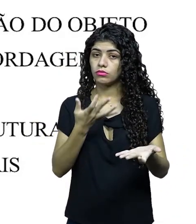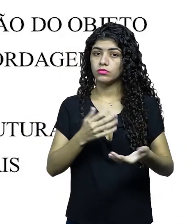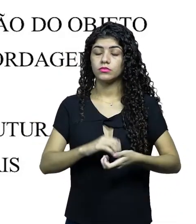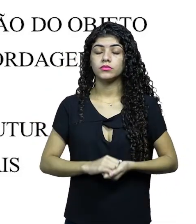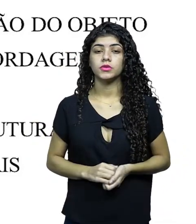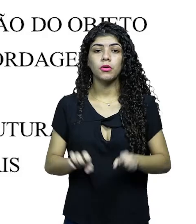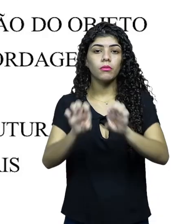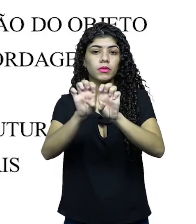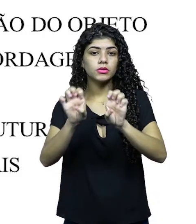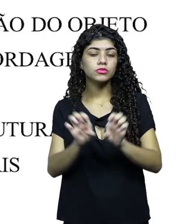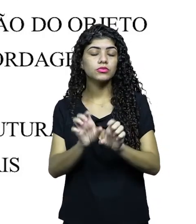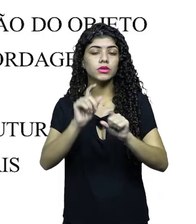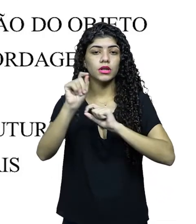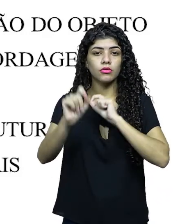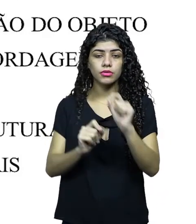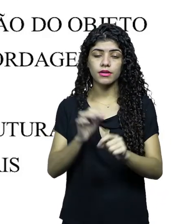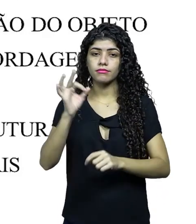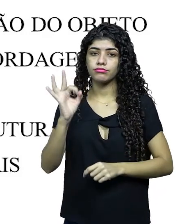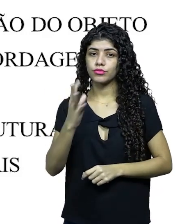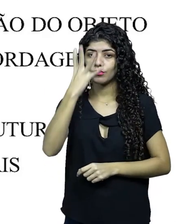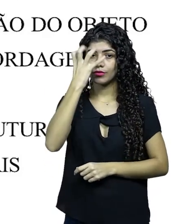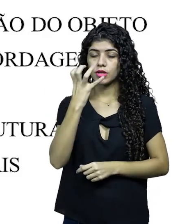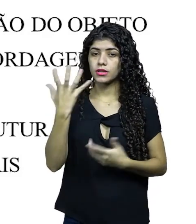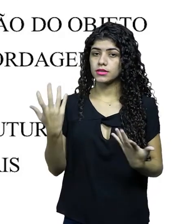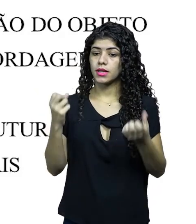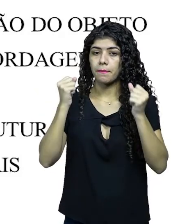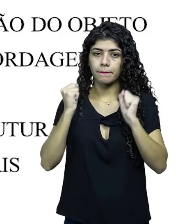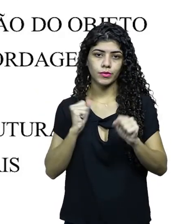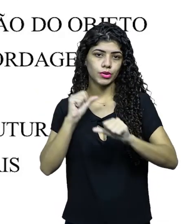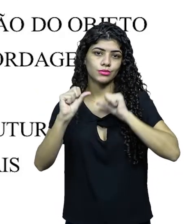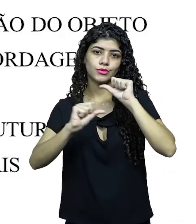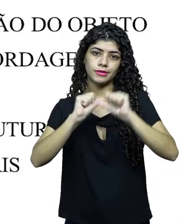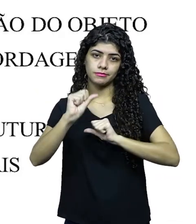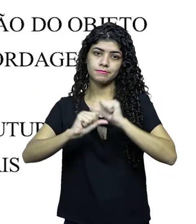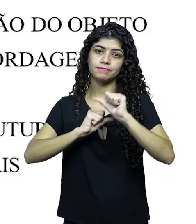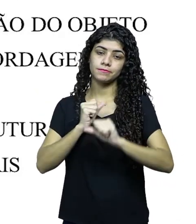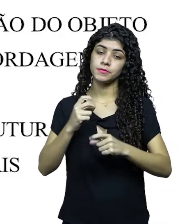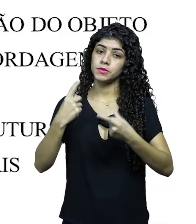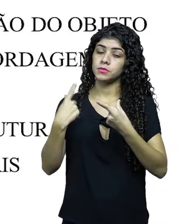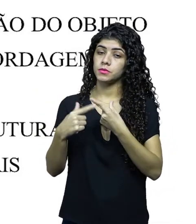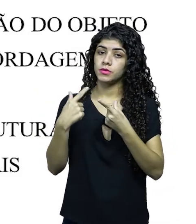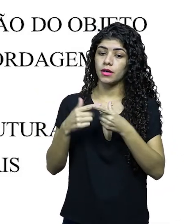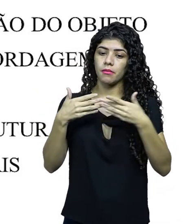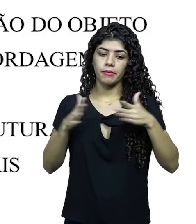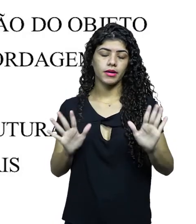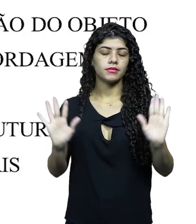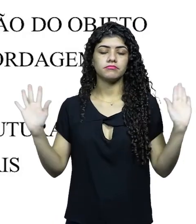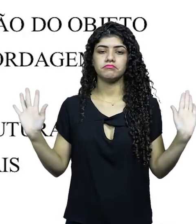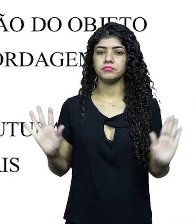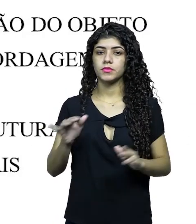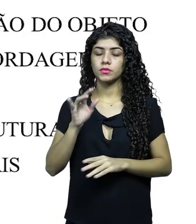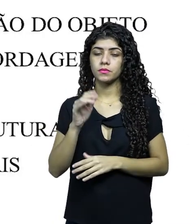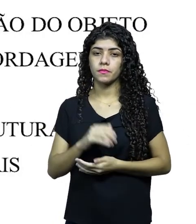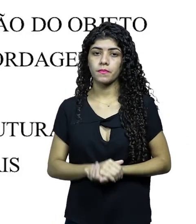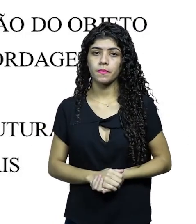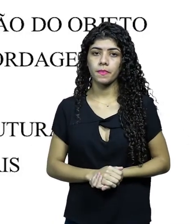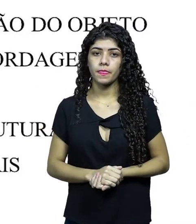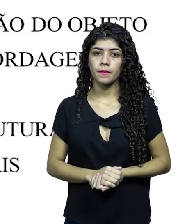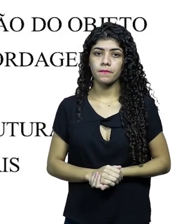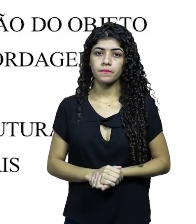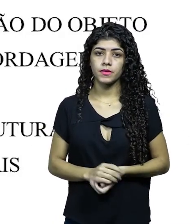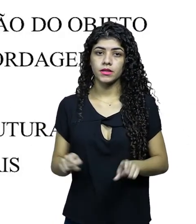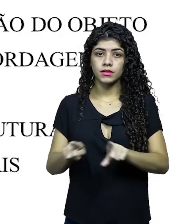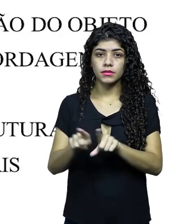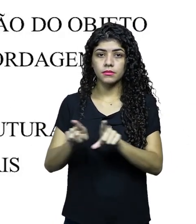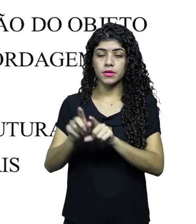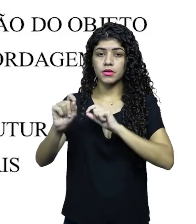uma sugestão, né? Você está sugerindo uma estrutura, que é óbvio e se sabe que ela pode mudar e deve, né? Porque a obra aberta